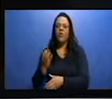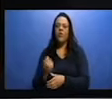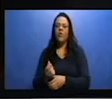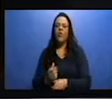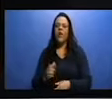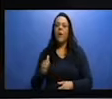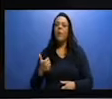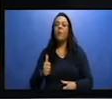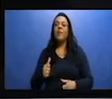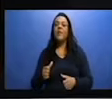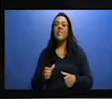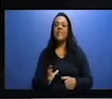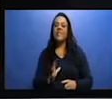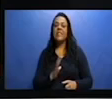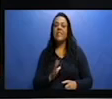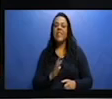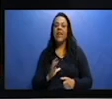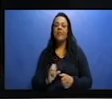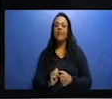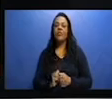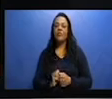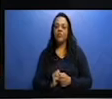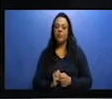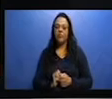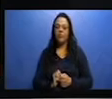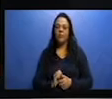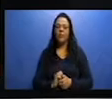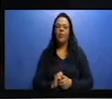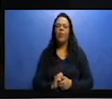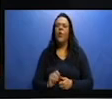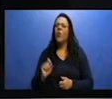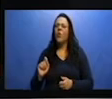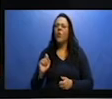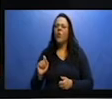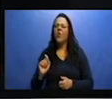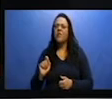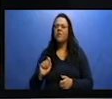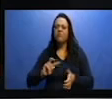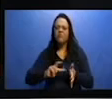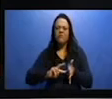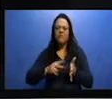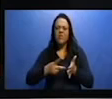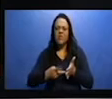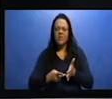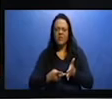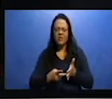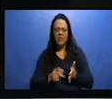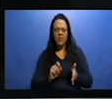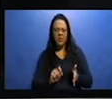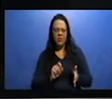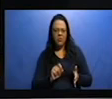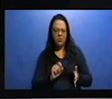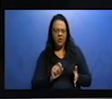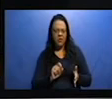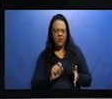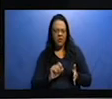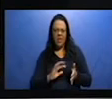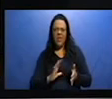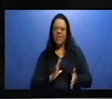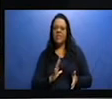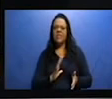Vamos falar então aí do conceito de cidade. Você já se perguntou o que é cidade? O que define o que é uma cidade?